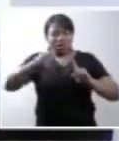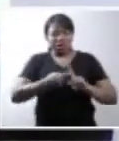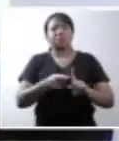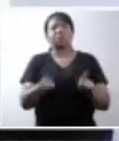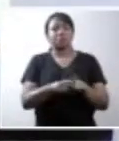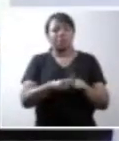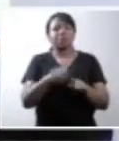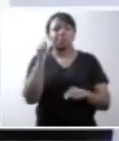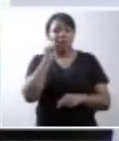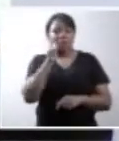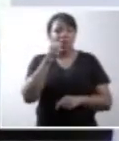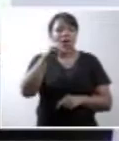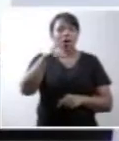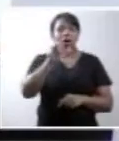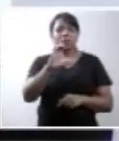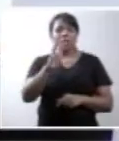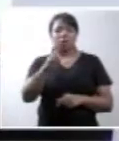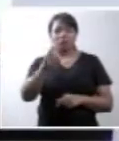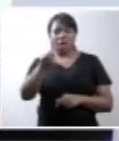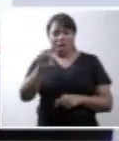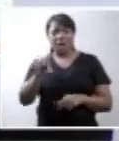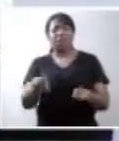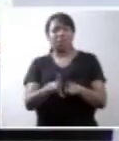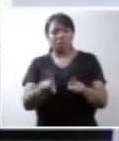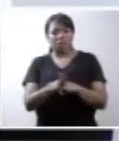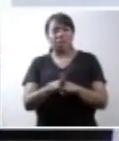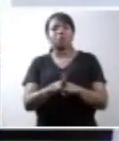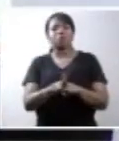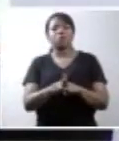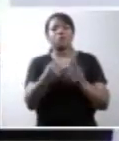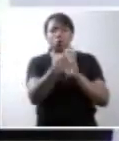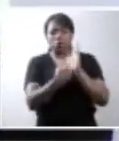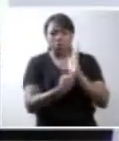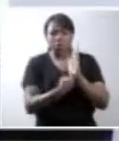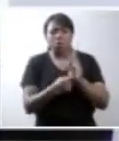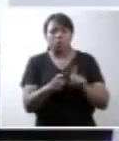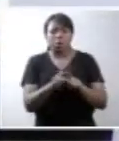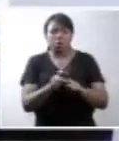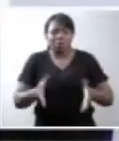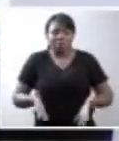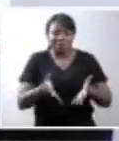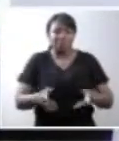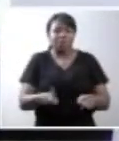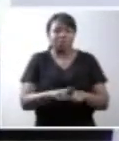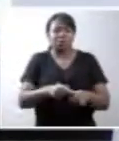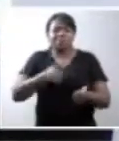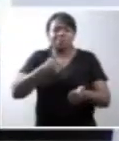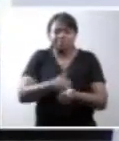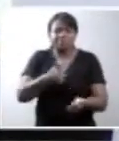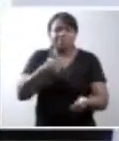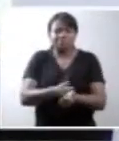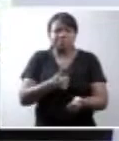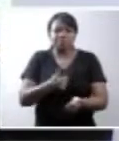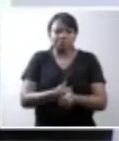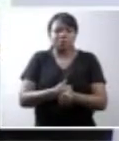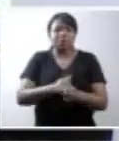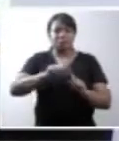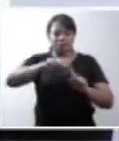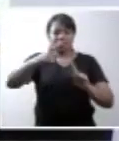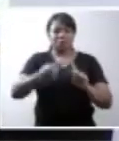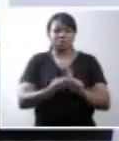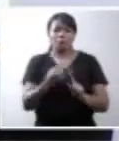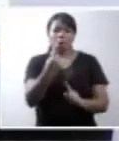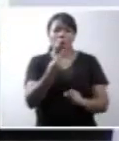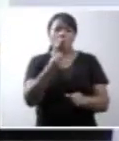foi anunciada dentro de um programa de reprodução assistida depois de haver tentado engravidar durante um ano e